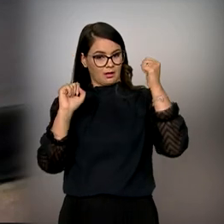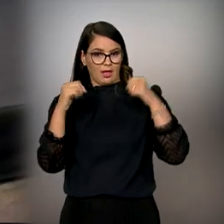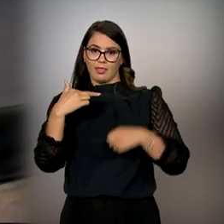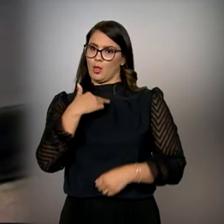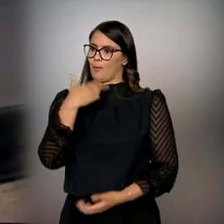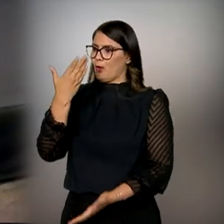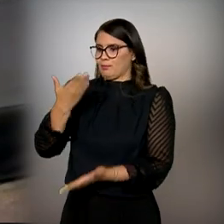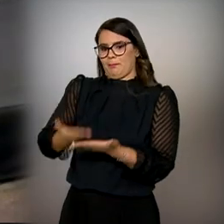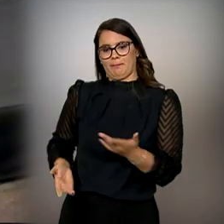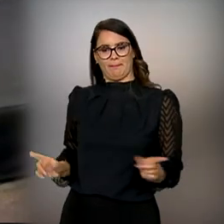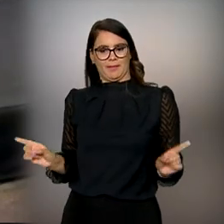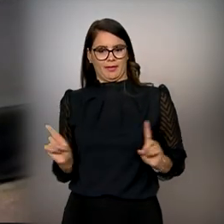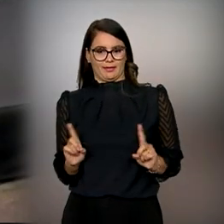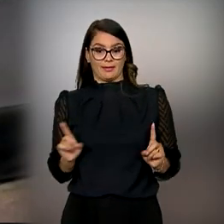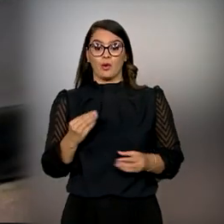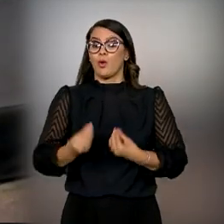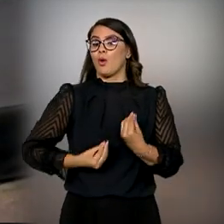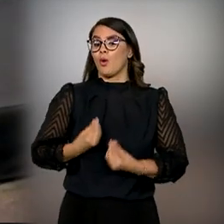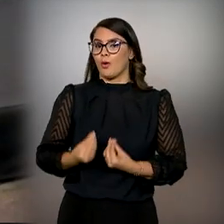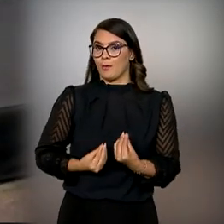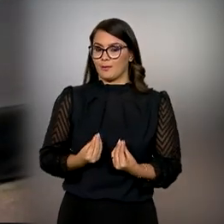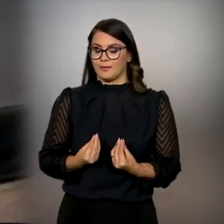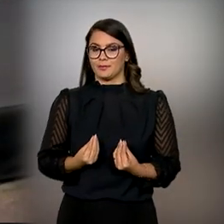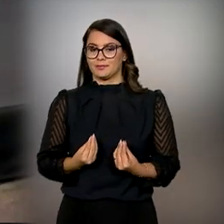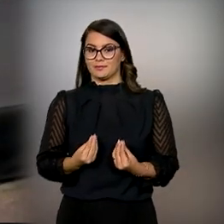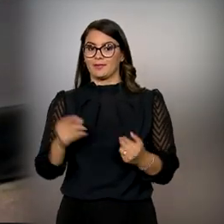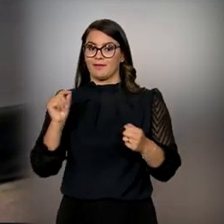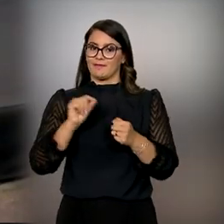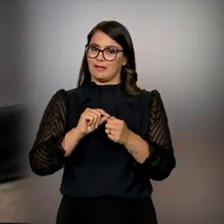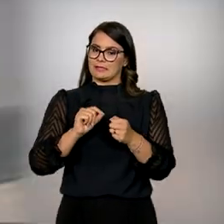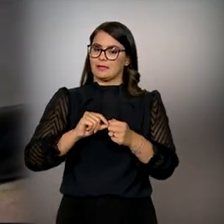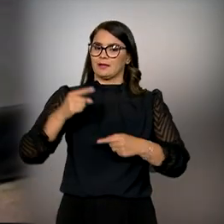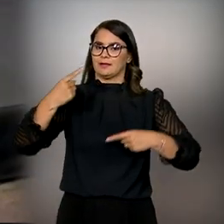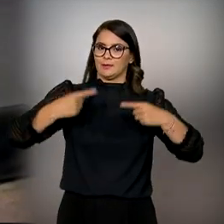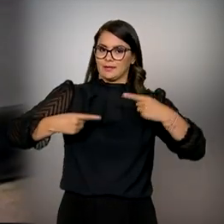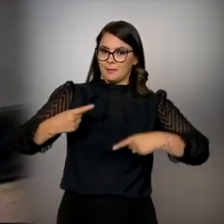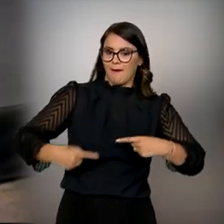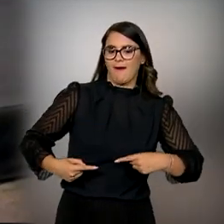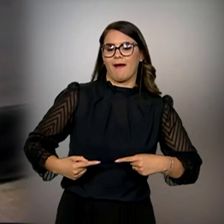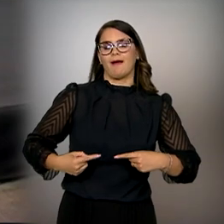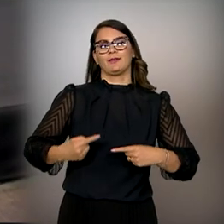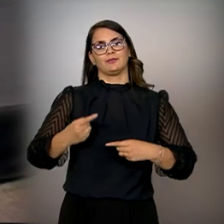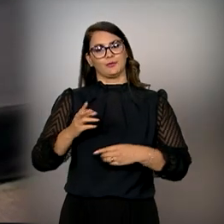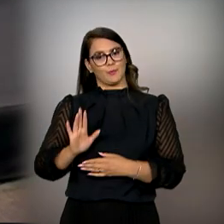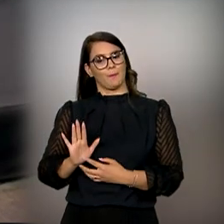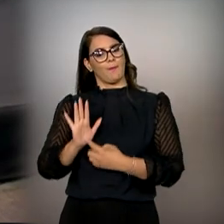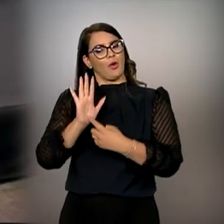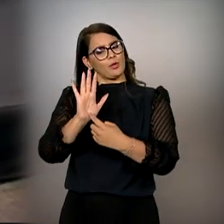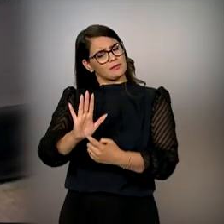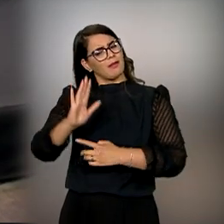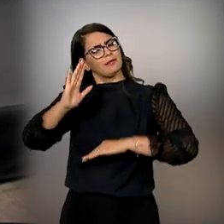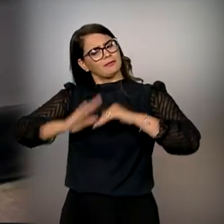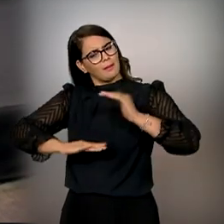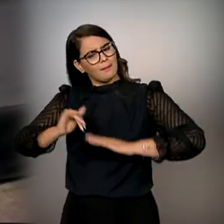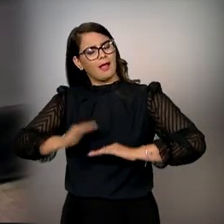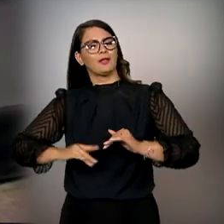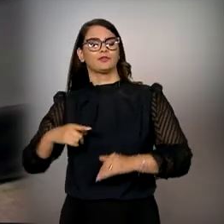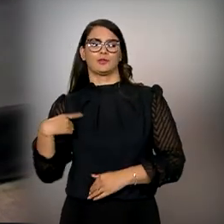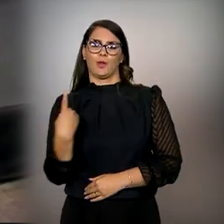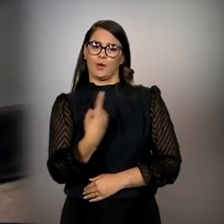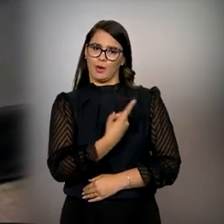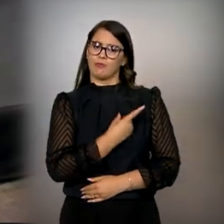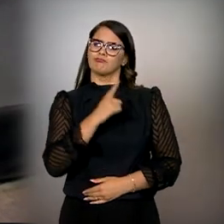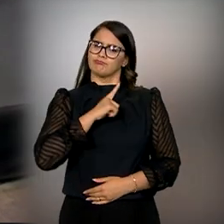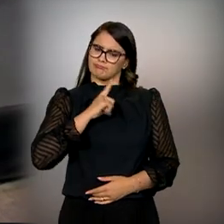perder essa janela. Como é que nós não vamos perdê-la? Fazendo esses debates, demonstrando na prática que nós estamos